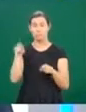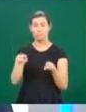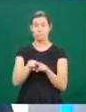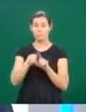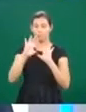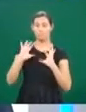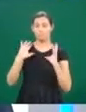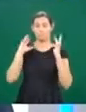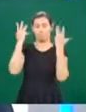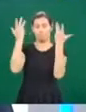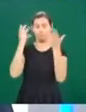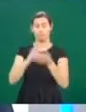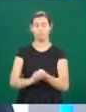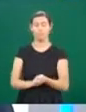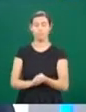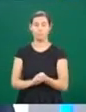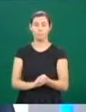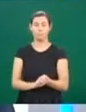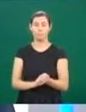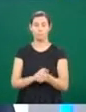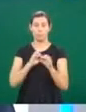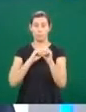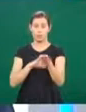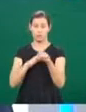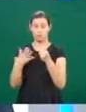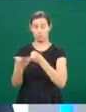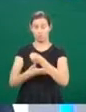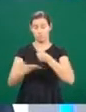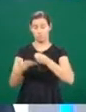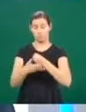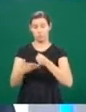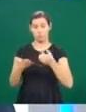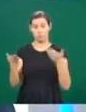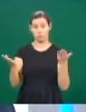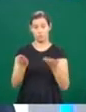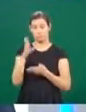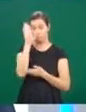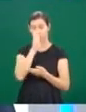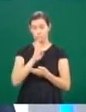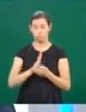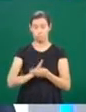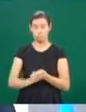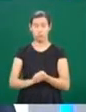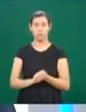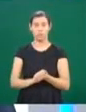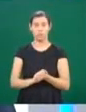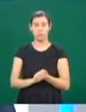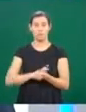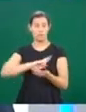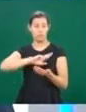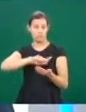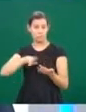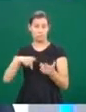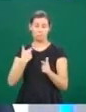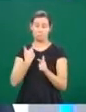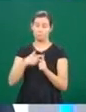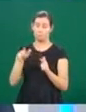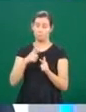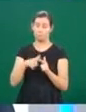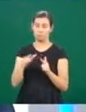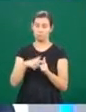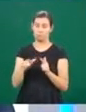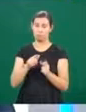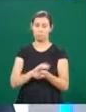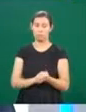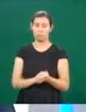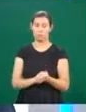educação básica no Brasil atualmente, com todas essas questões pelas quais nós estamos vivenciando, a educação básica